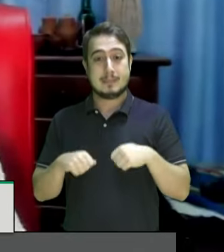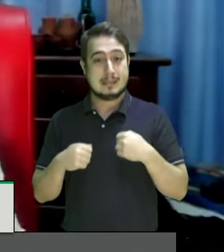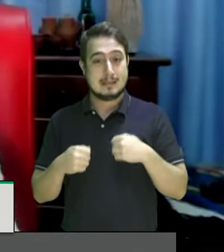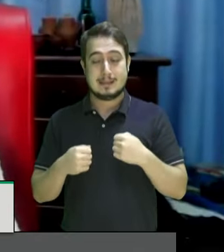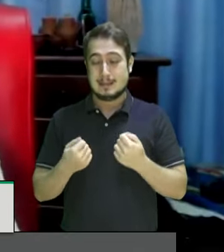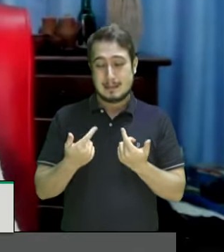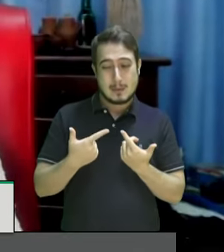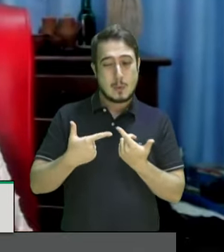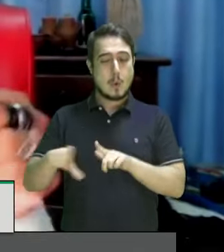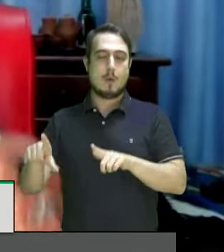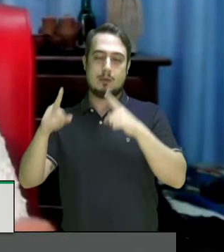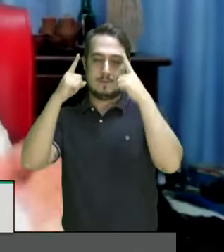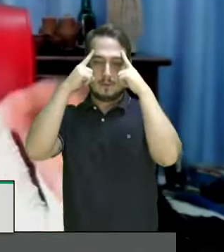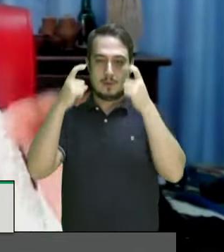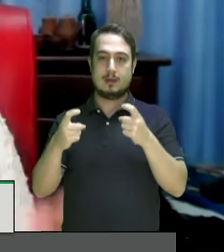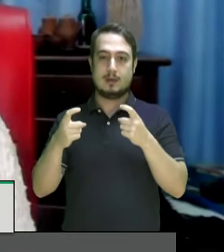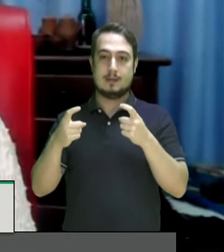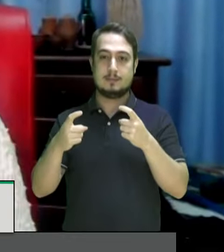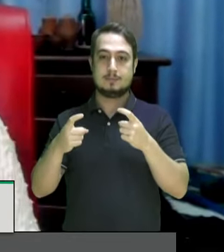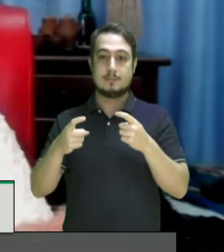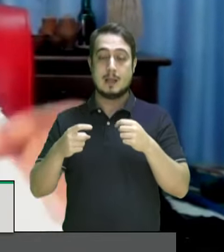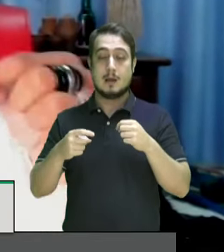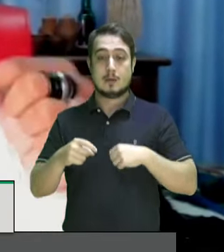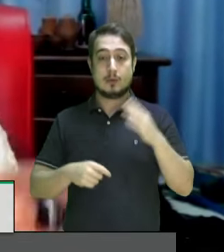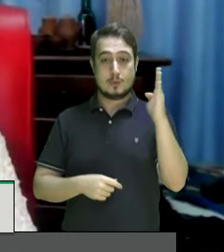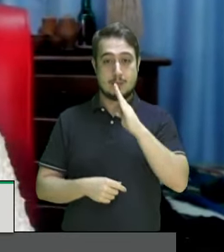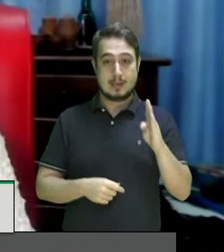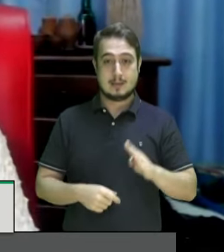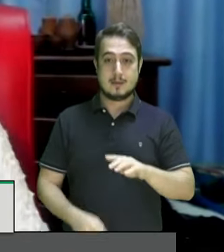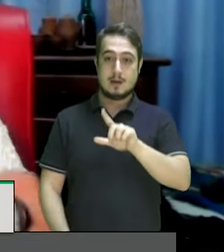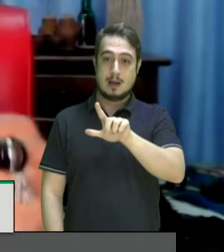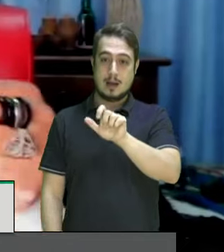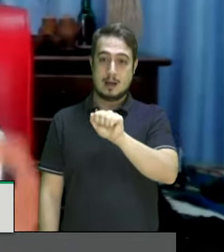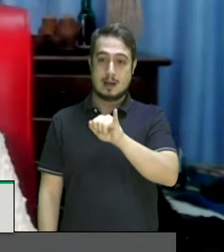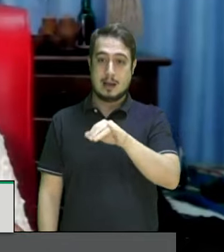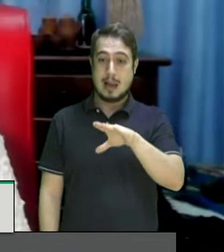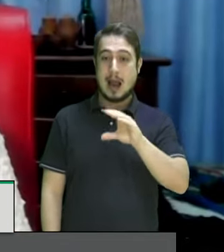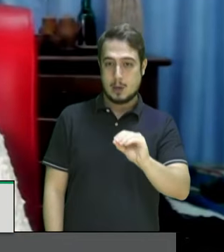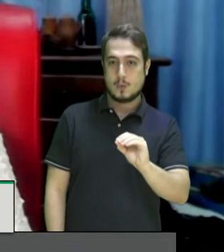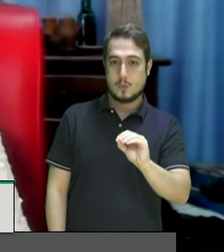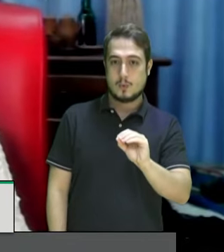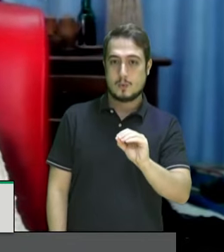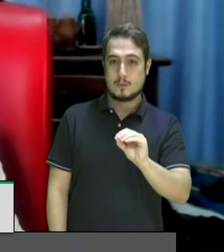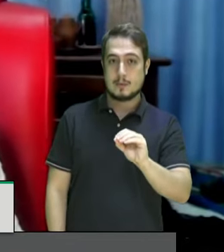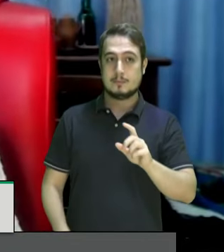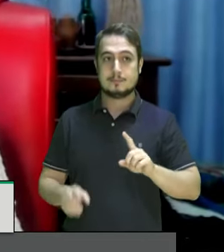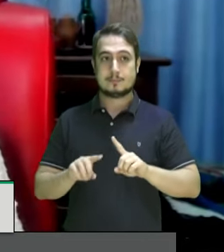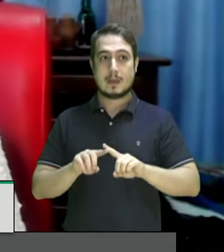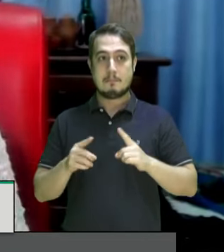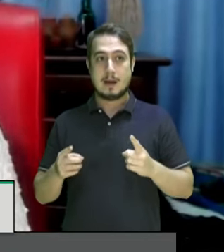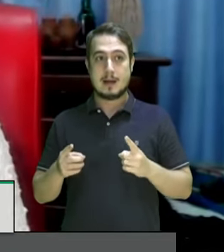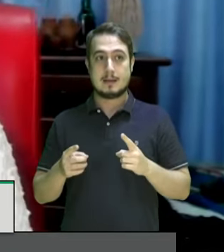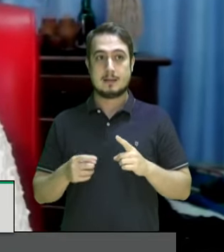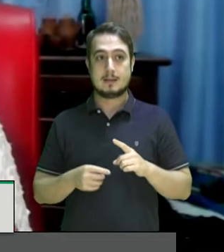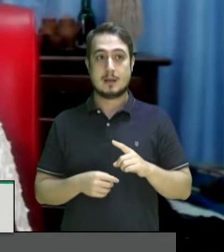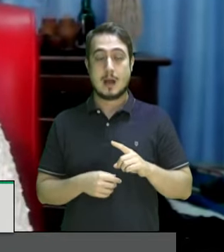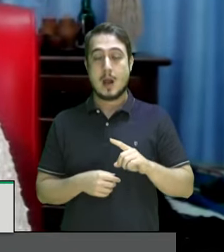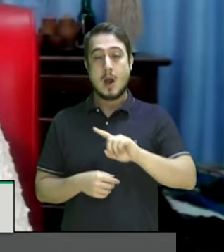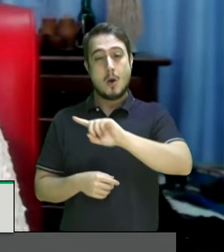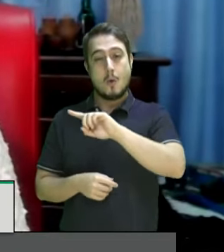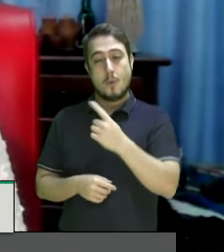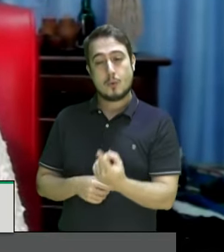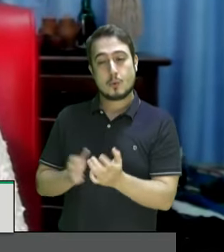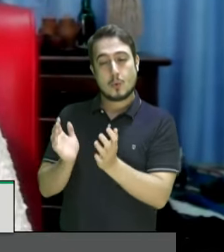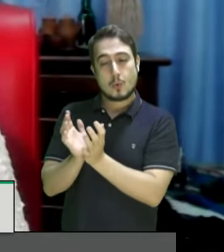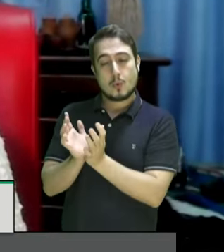isto exatamente o Estado é laico mas o único a única que sofre os